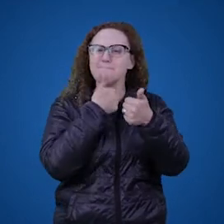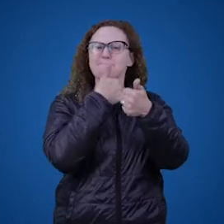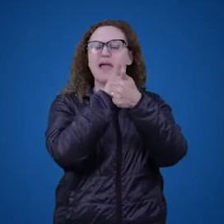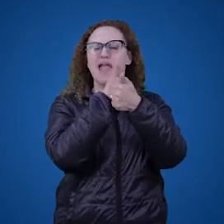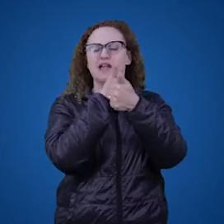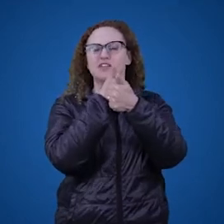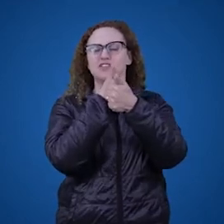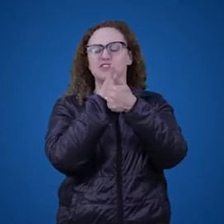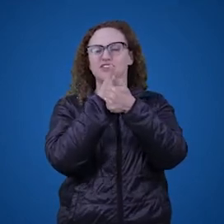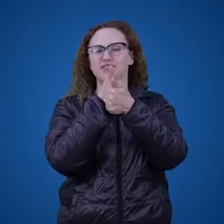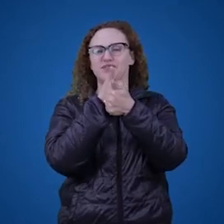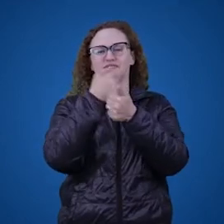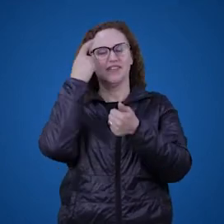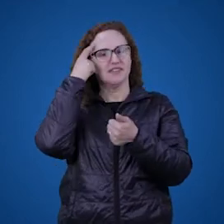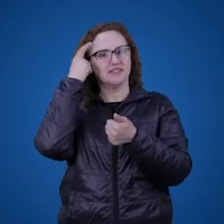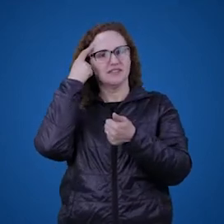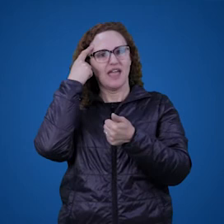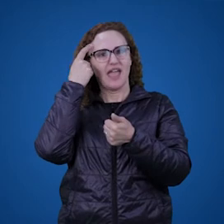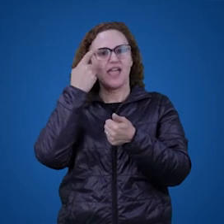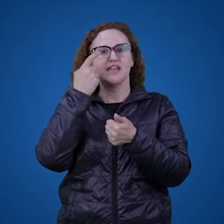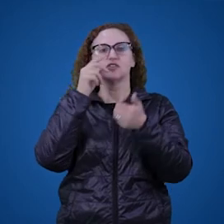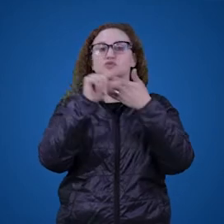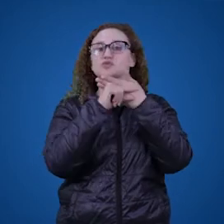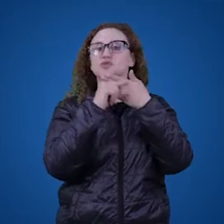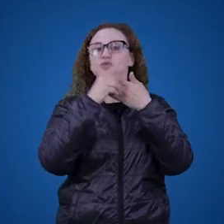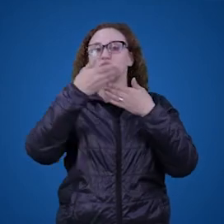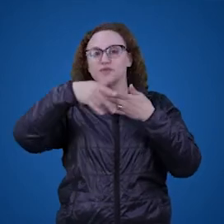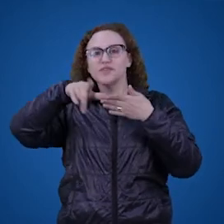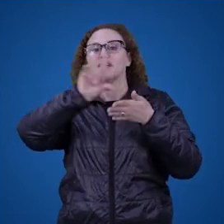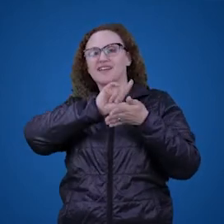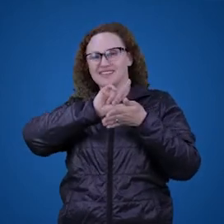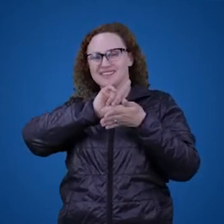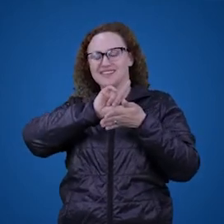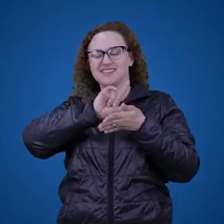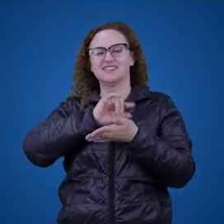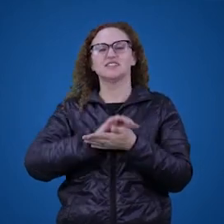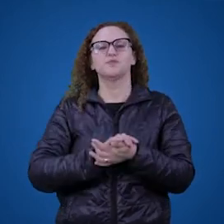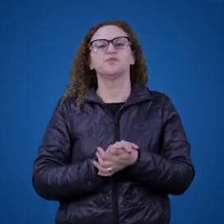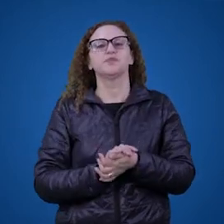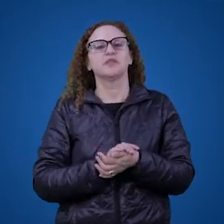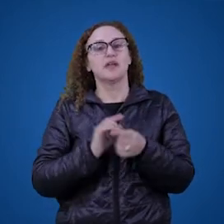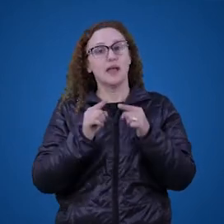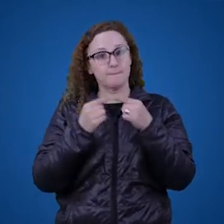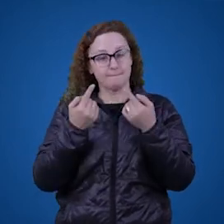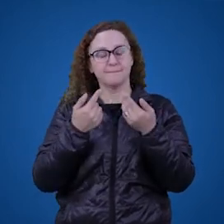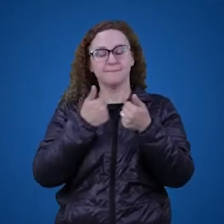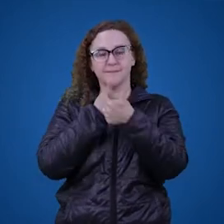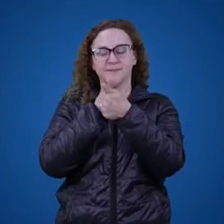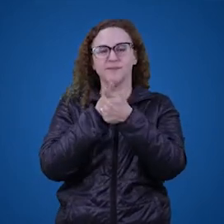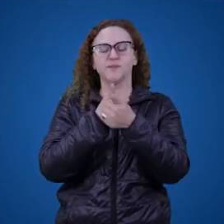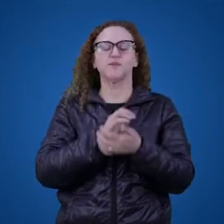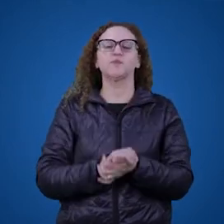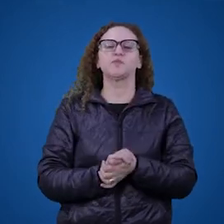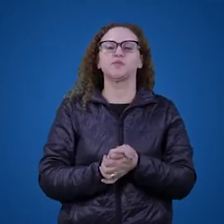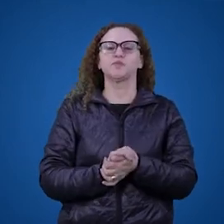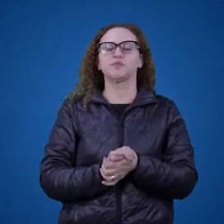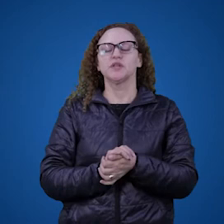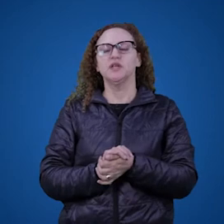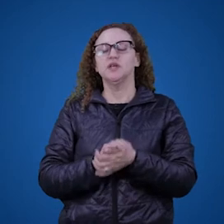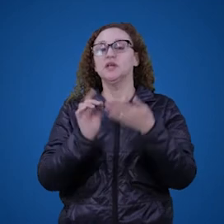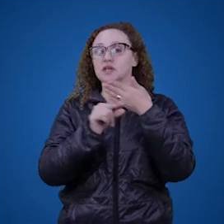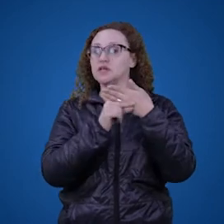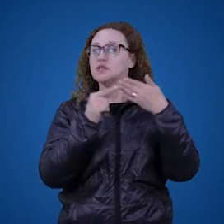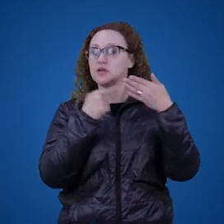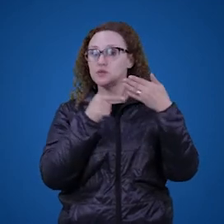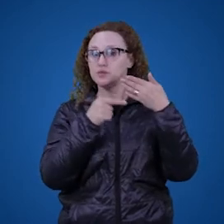de Husserl, e nas investigações filosóficas, por outro lado, ele estava muito mais distante. Então, o que